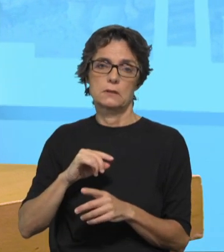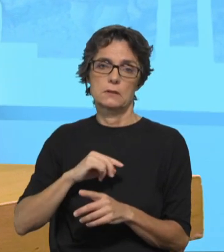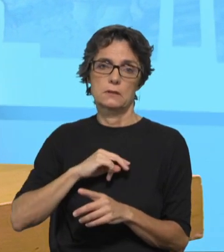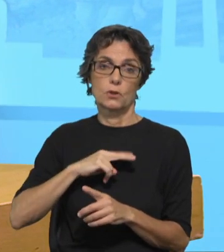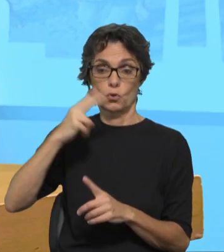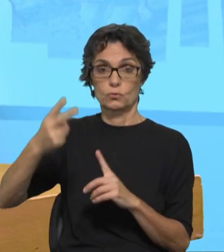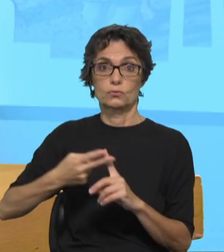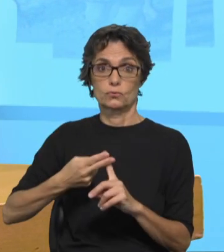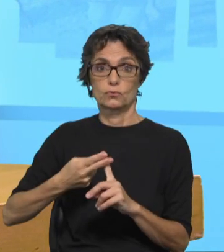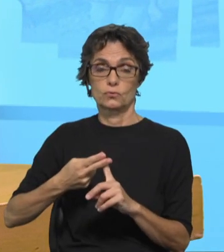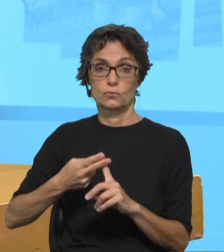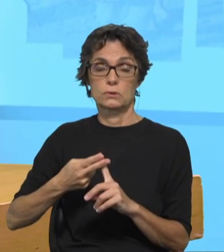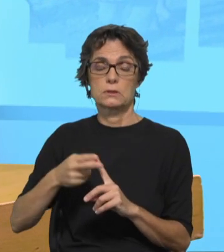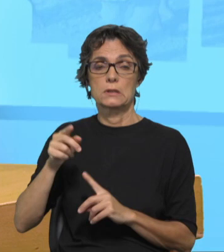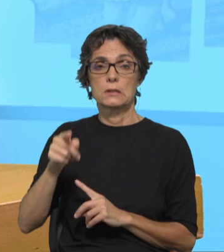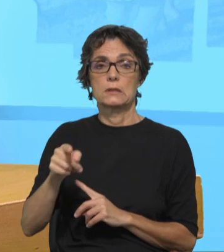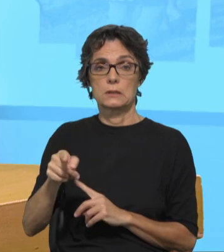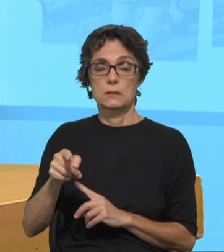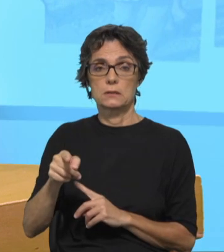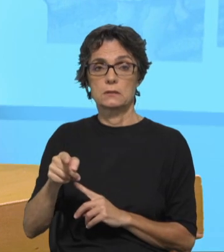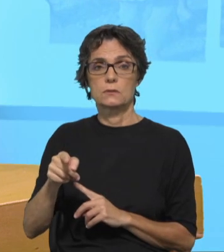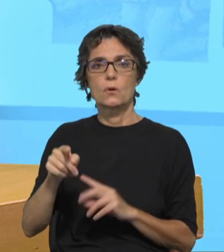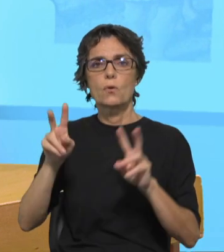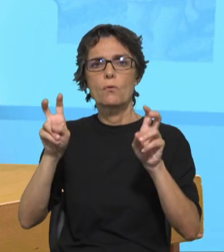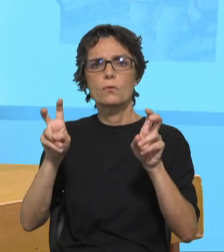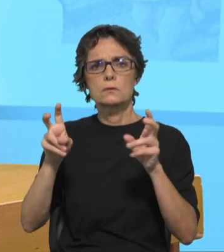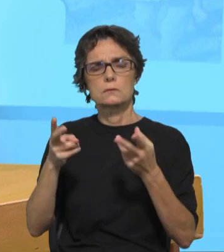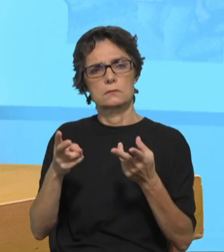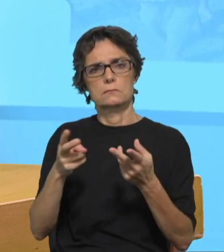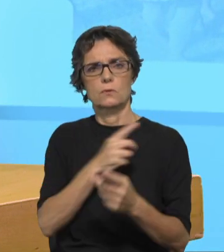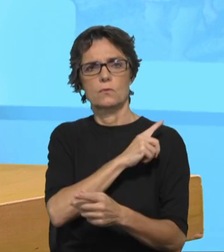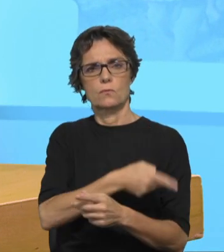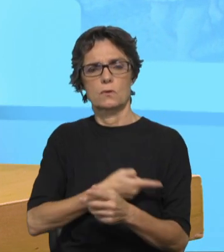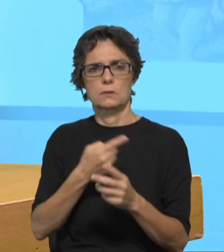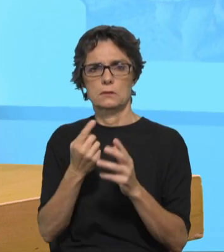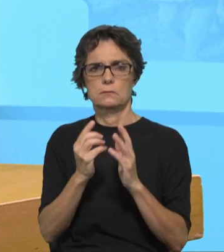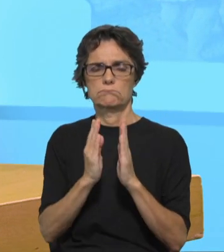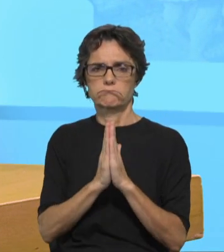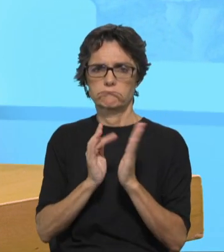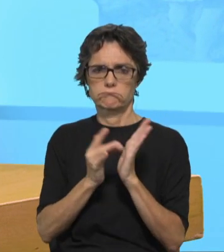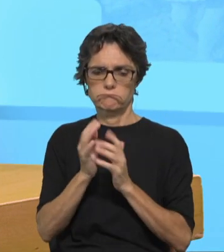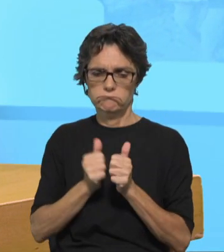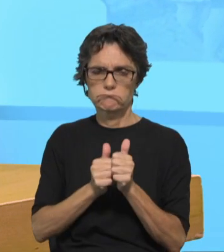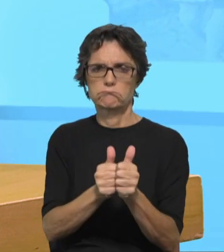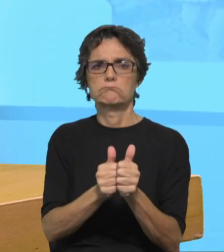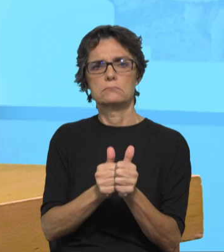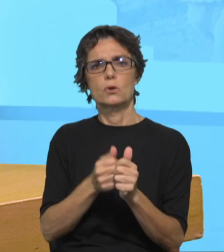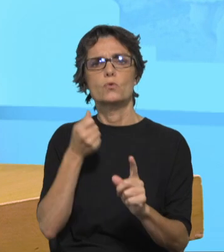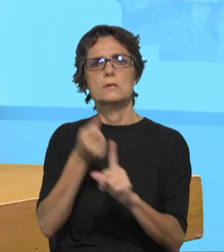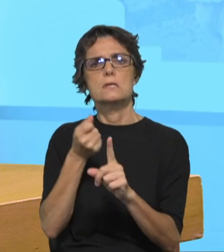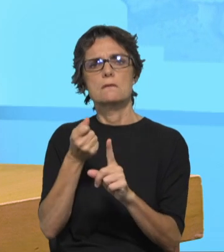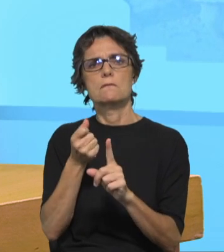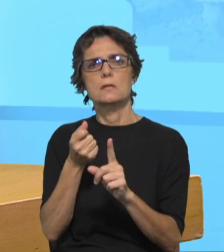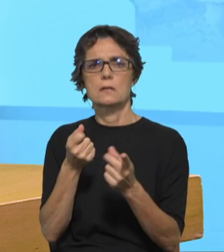sensível como é o poder pastoral na Igreja, os desafios do governo da Igreja, à luz do